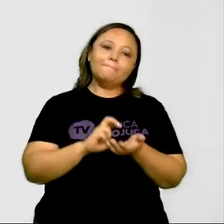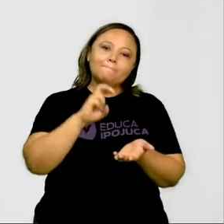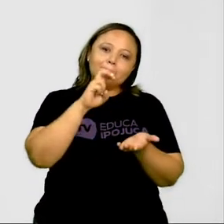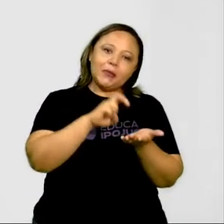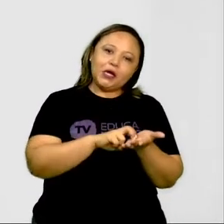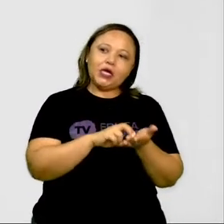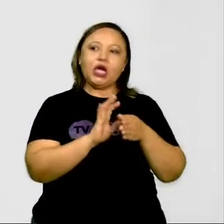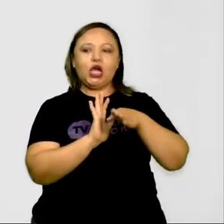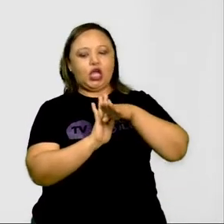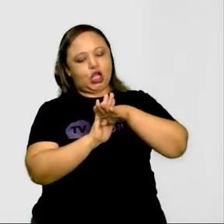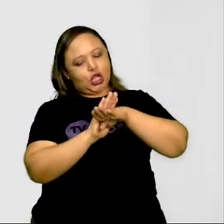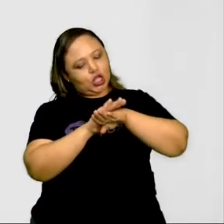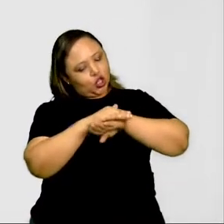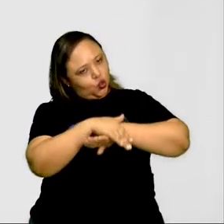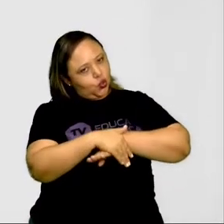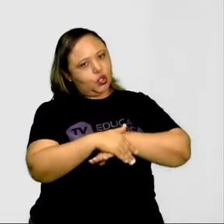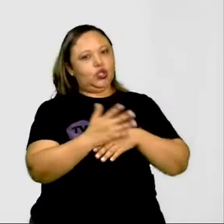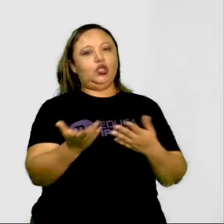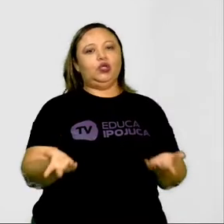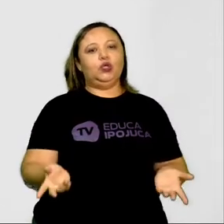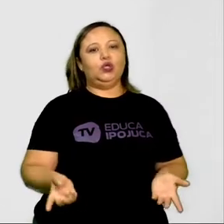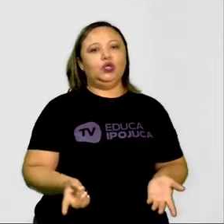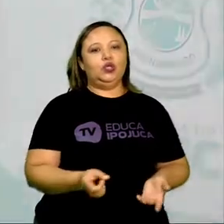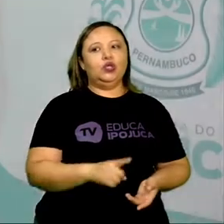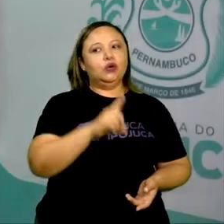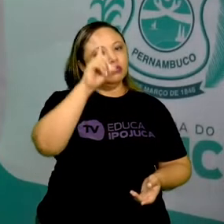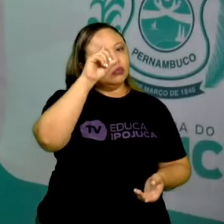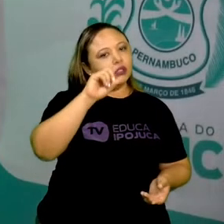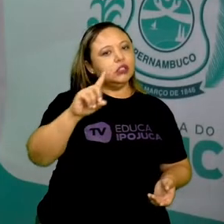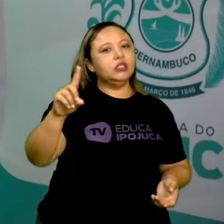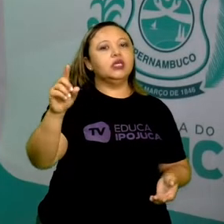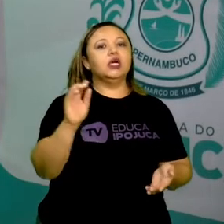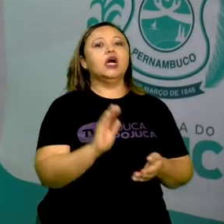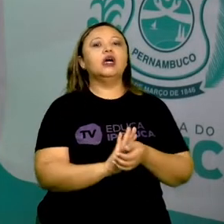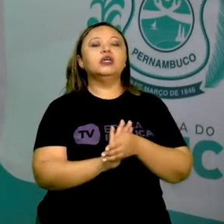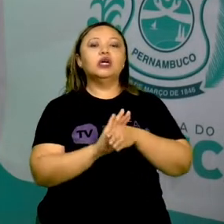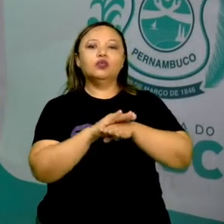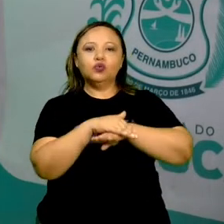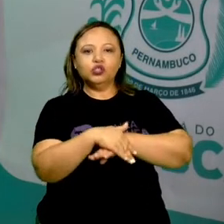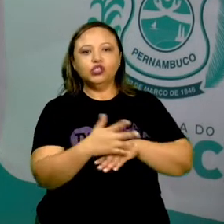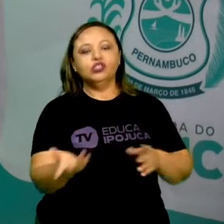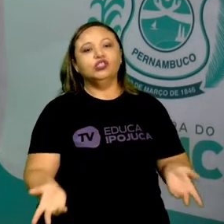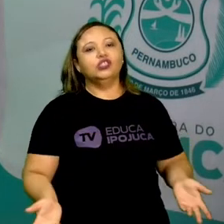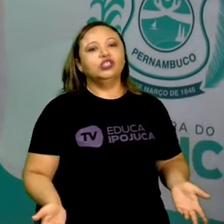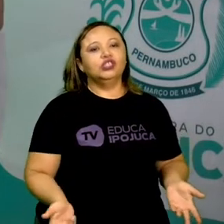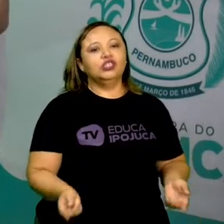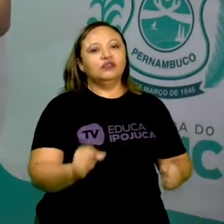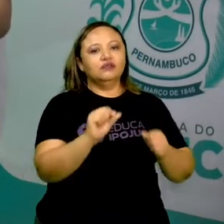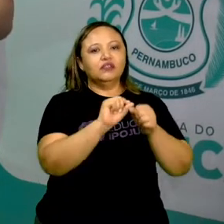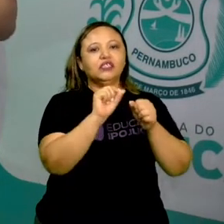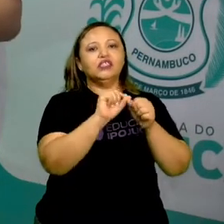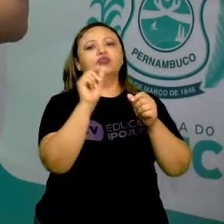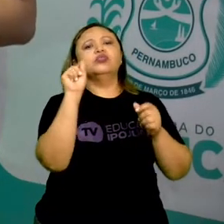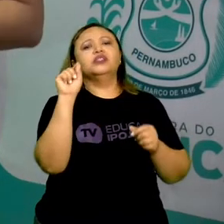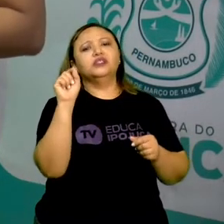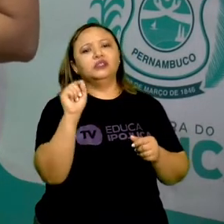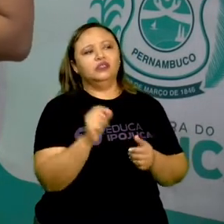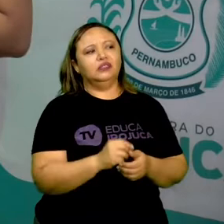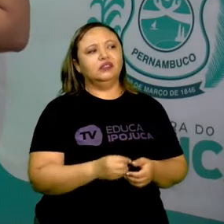Bem, quais são as atividades que as pessoas fazem durante o dia e a noite, diurnas e noturnas?